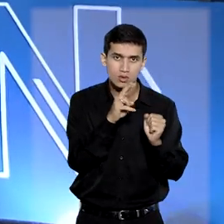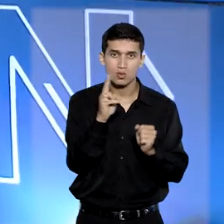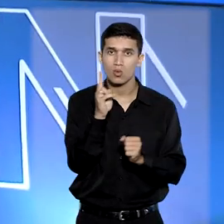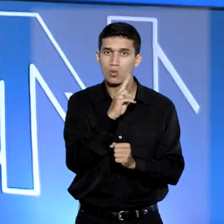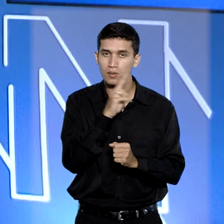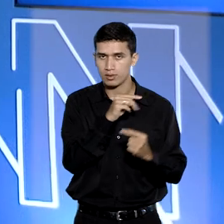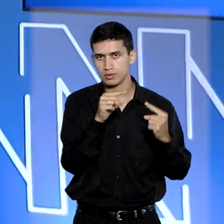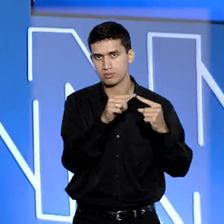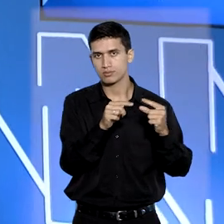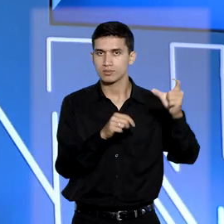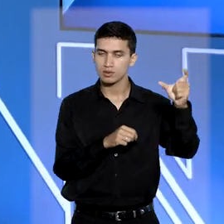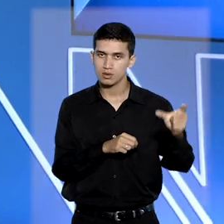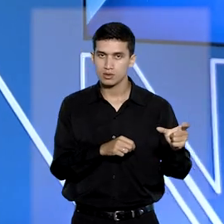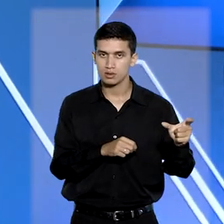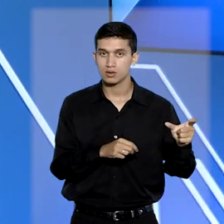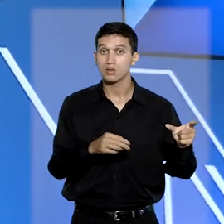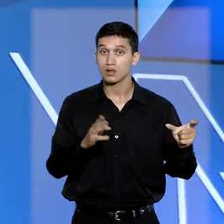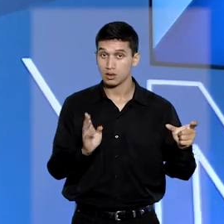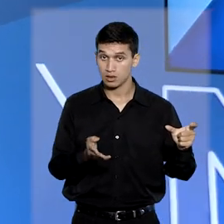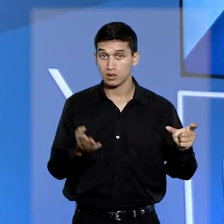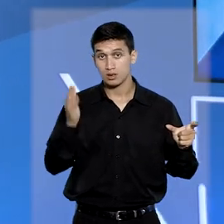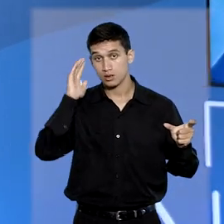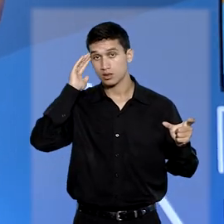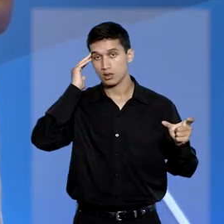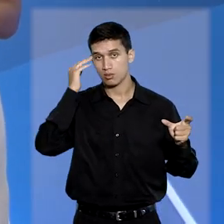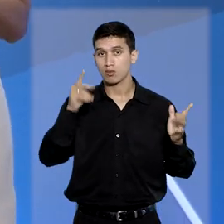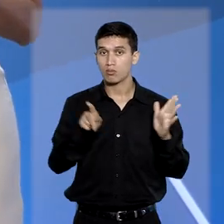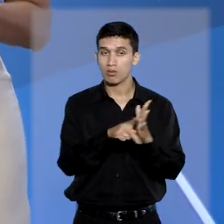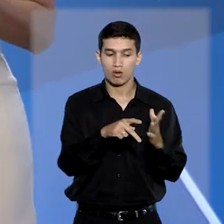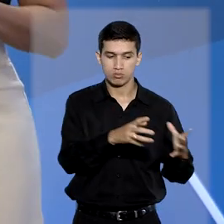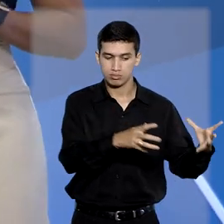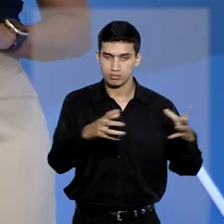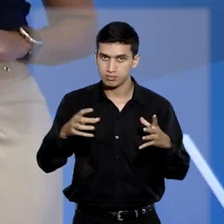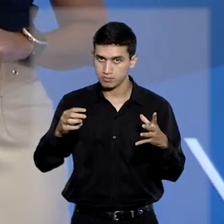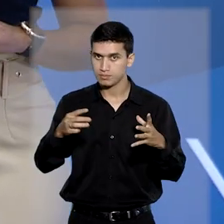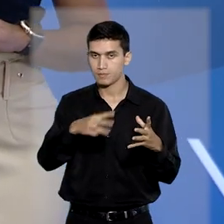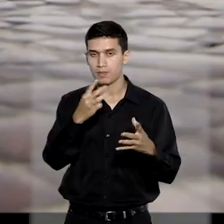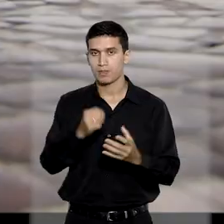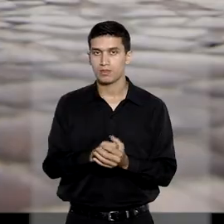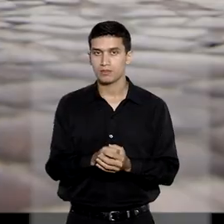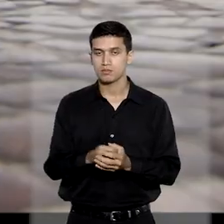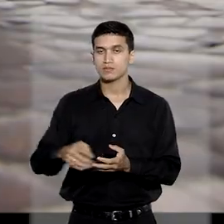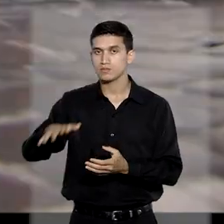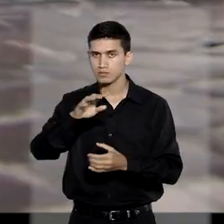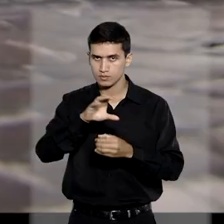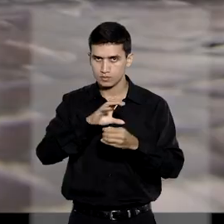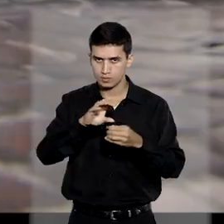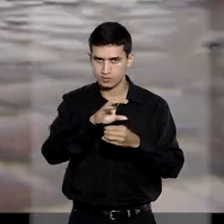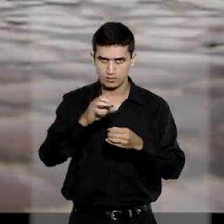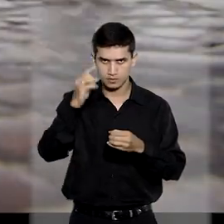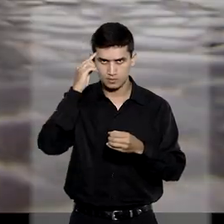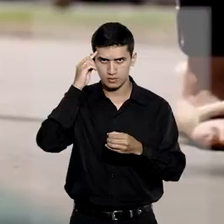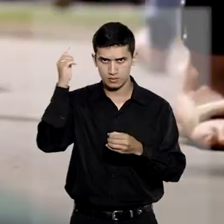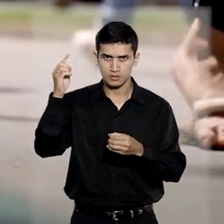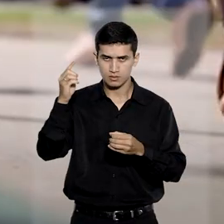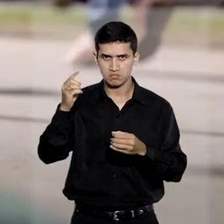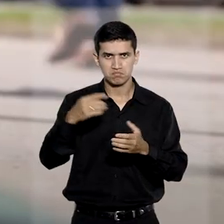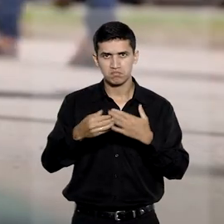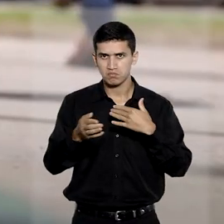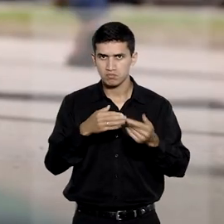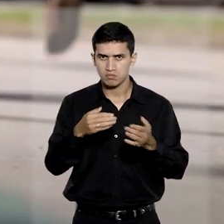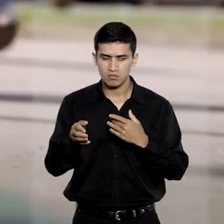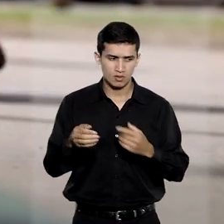aplicadas. Esse é o entendimento firmado pela terceira sessão. Para o colegiado, independentemente da